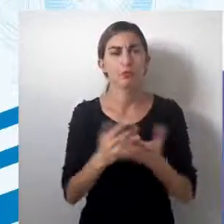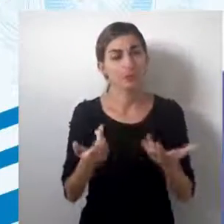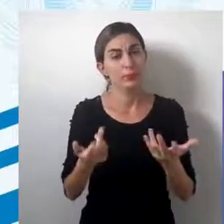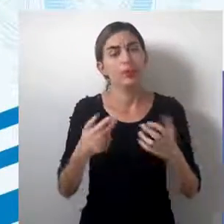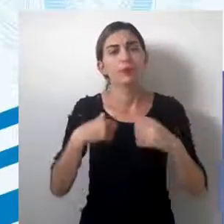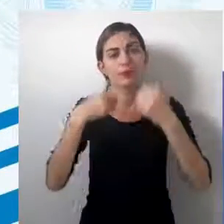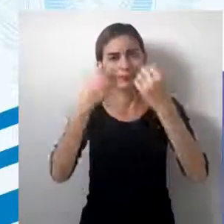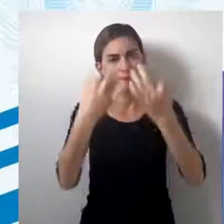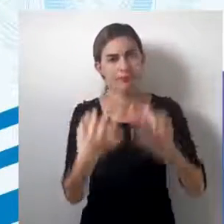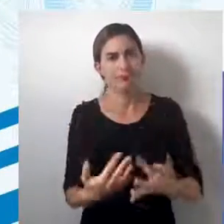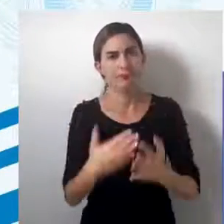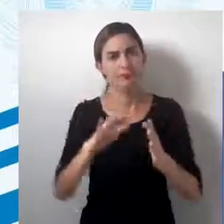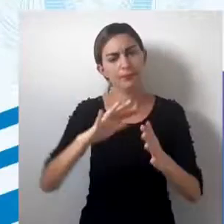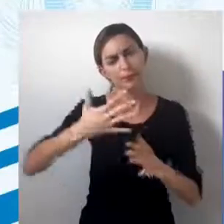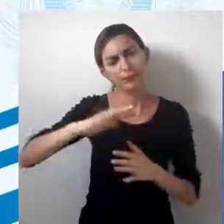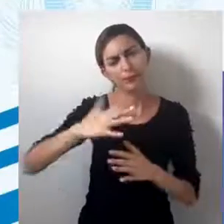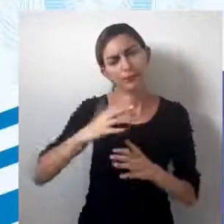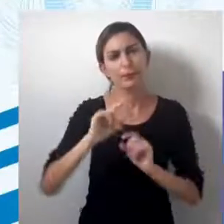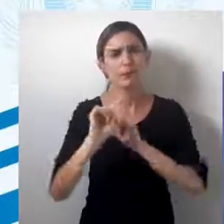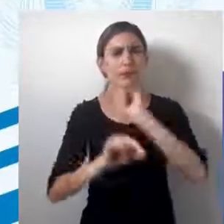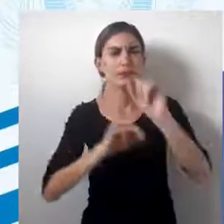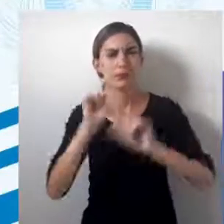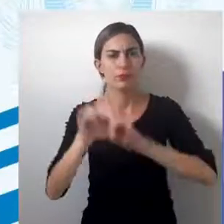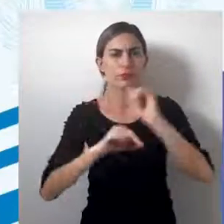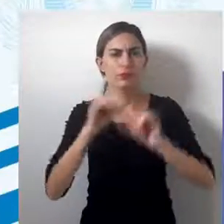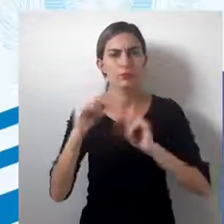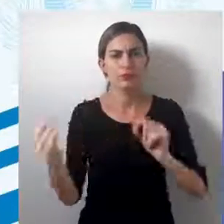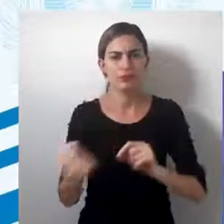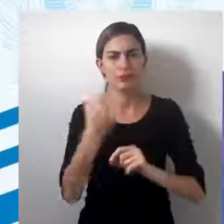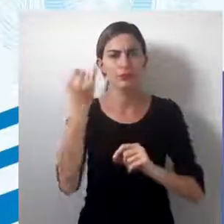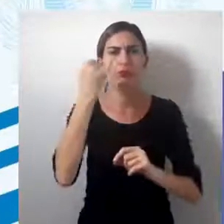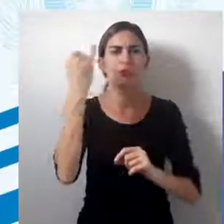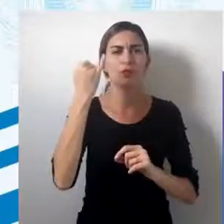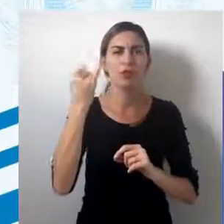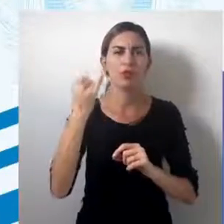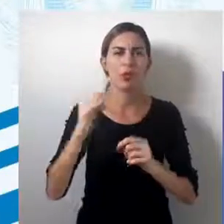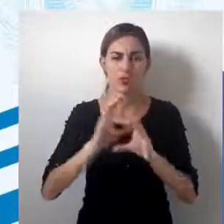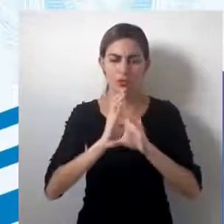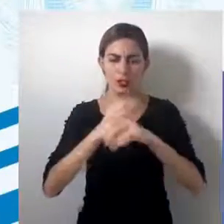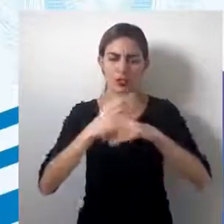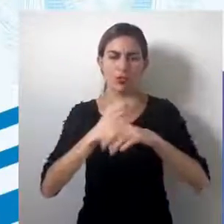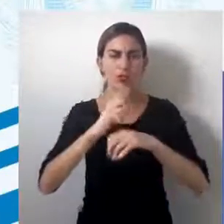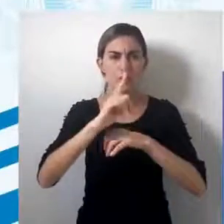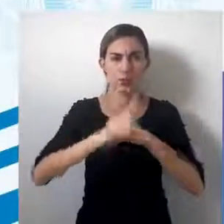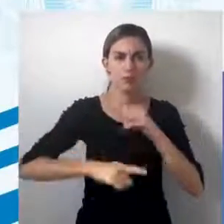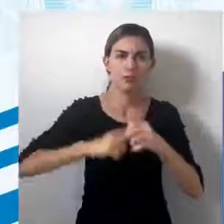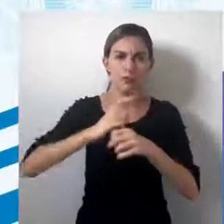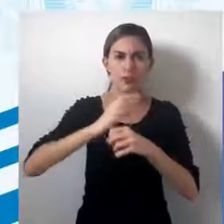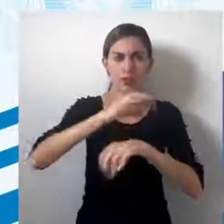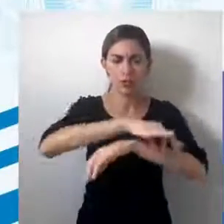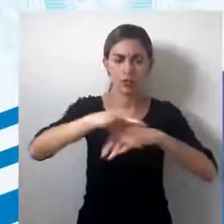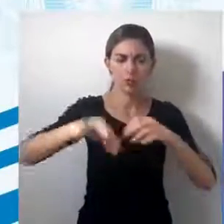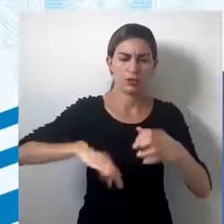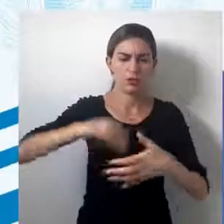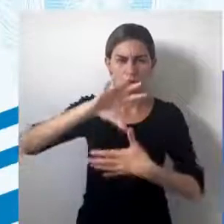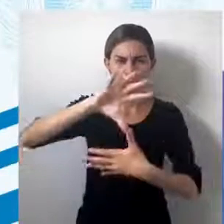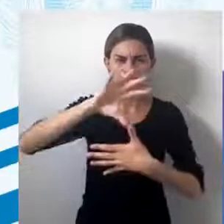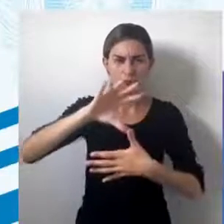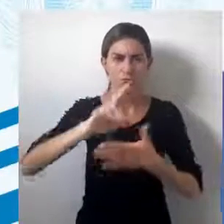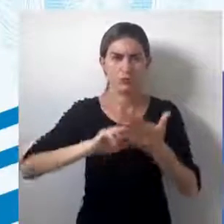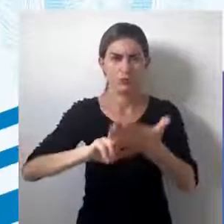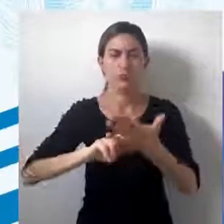definindo mais ou menos o que vem a ser a ciência cartográfica, que a importância que ela tem,